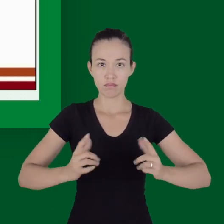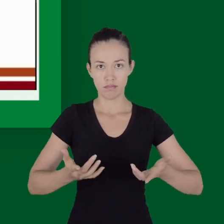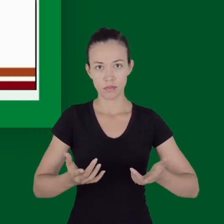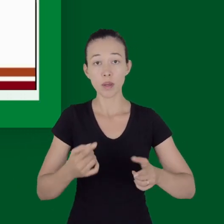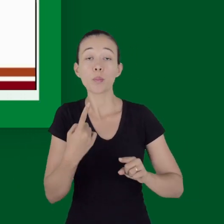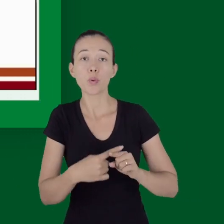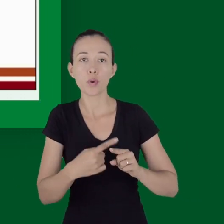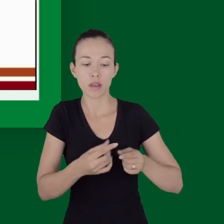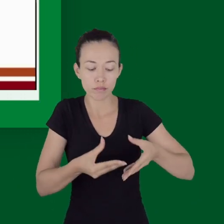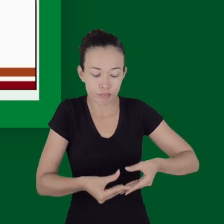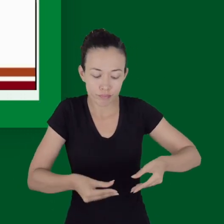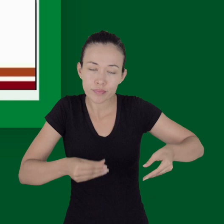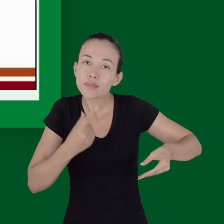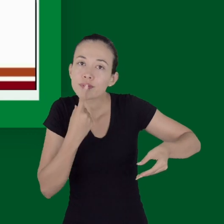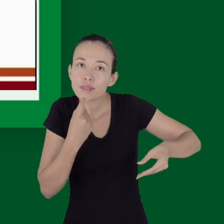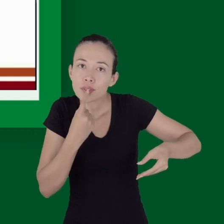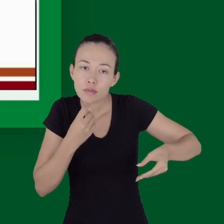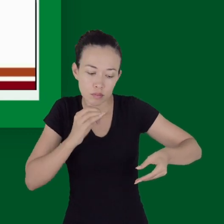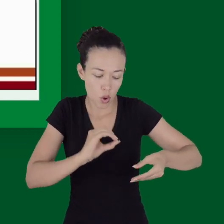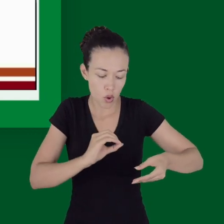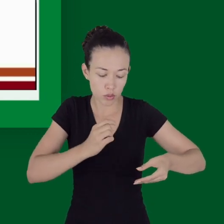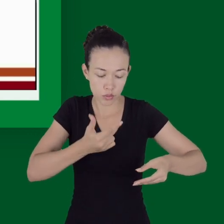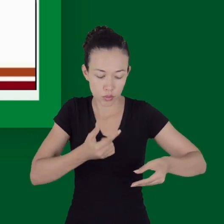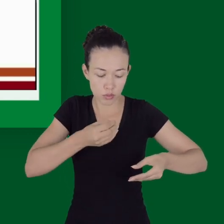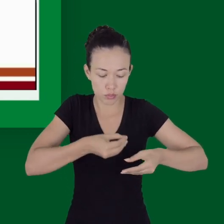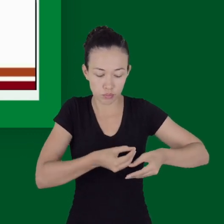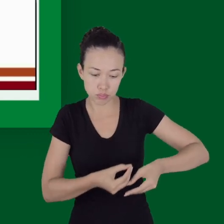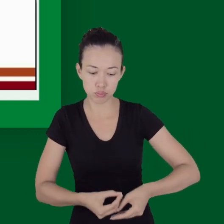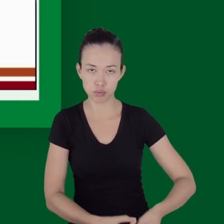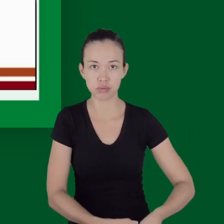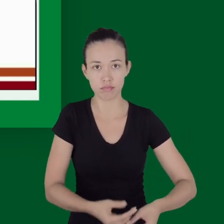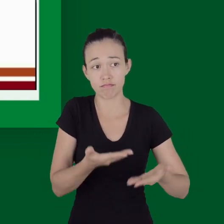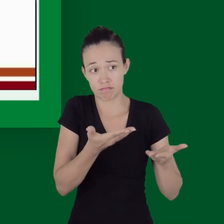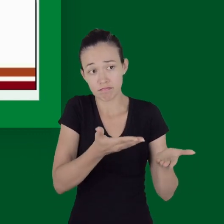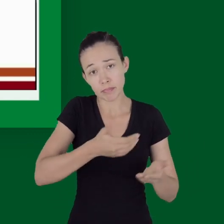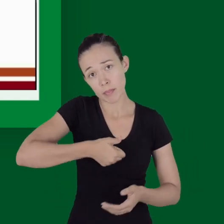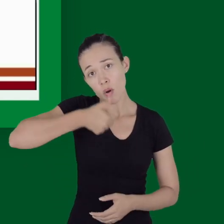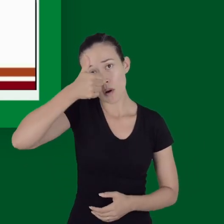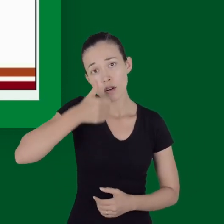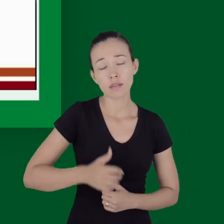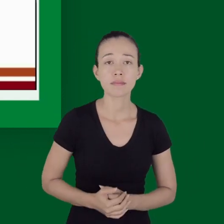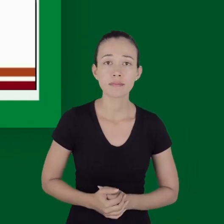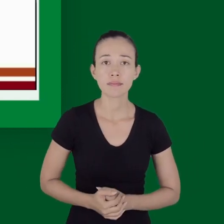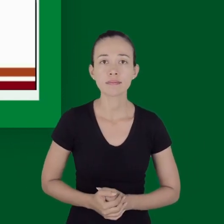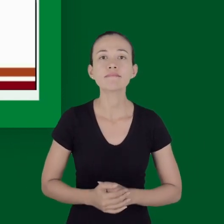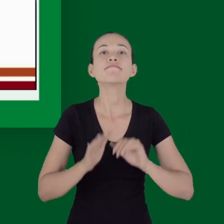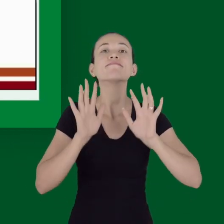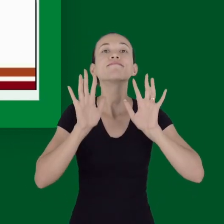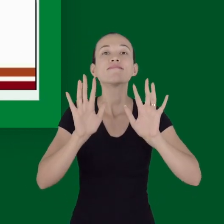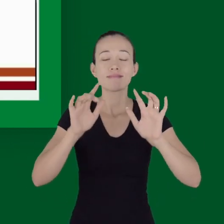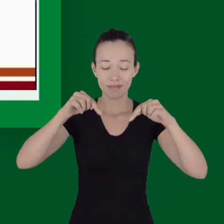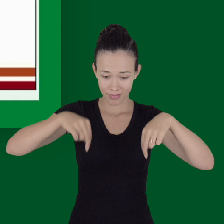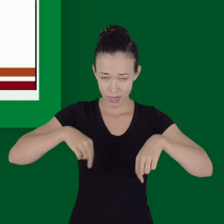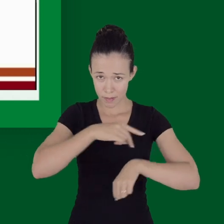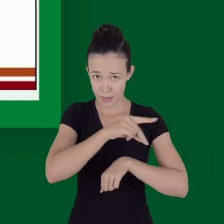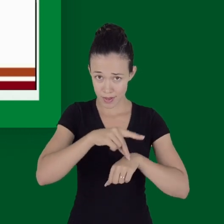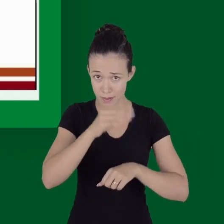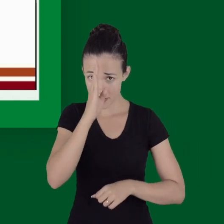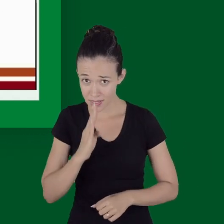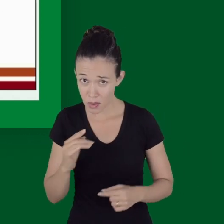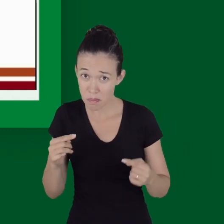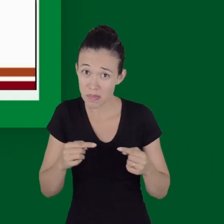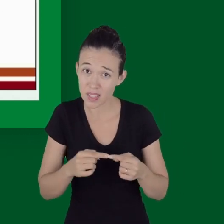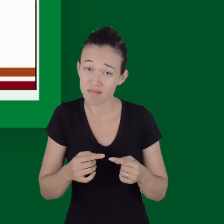Em relação à reposição polêmica com sangue devido à capacidade de transportar oxigênio o